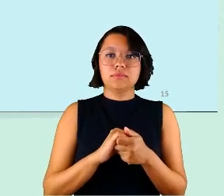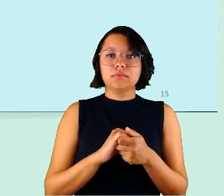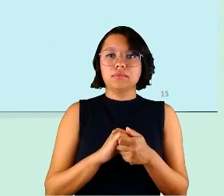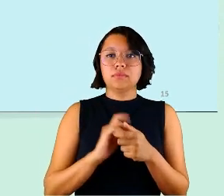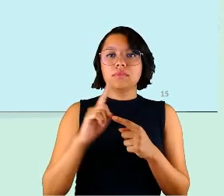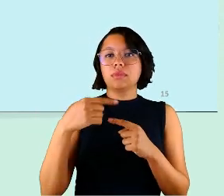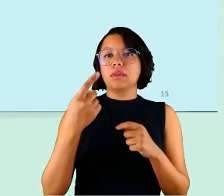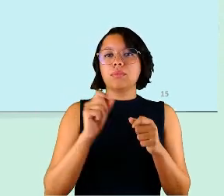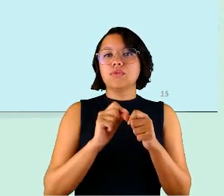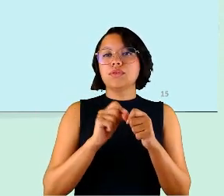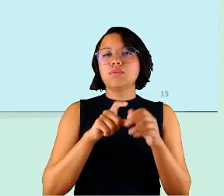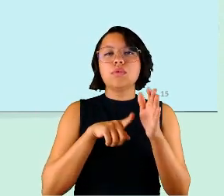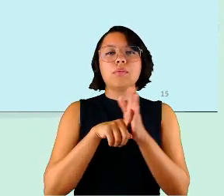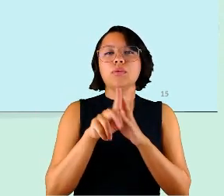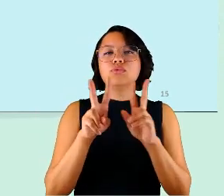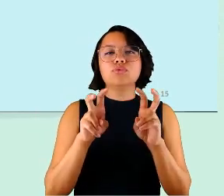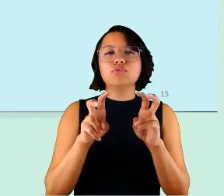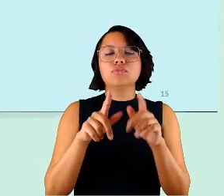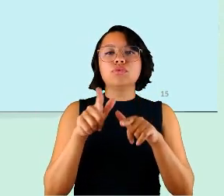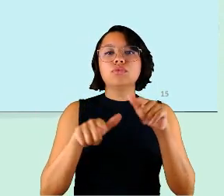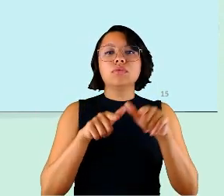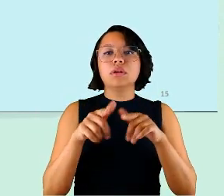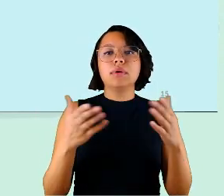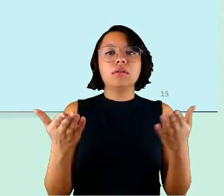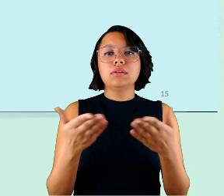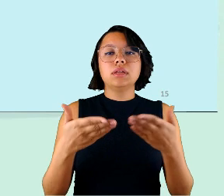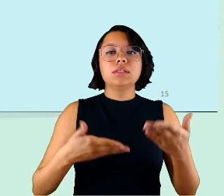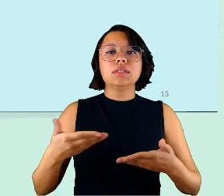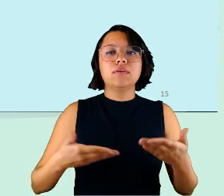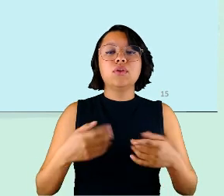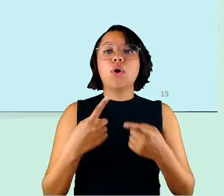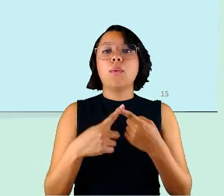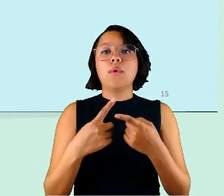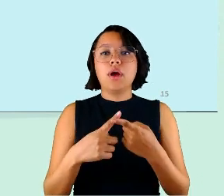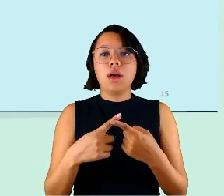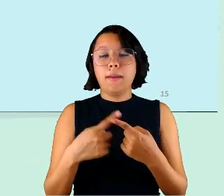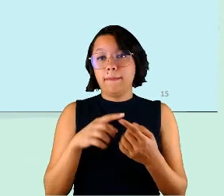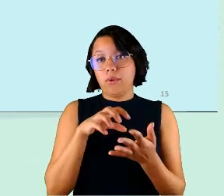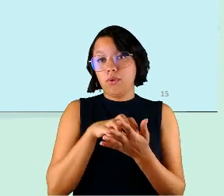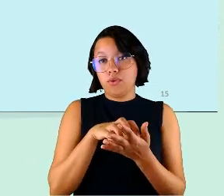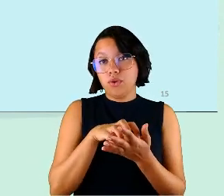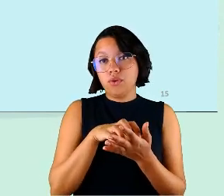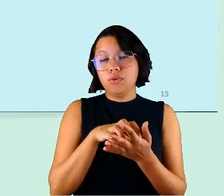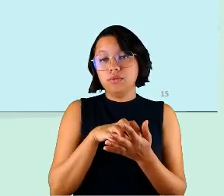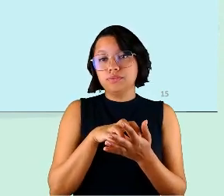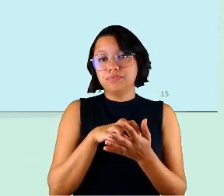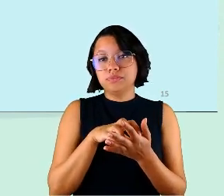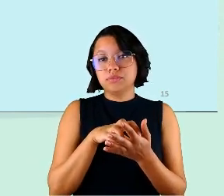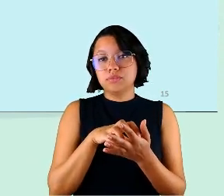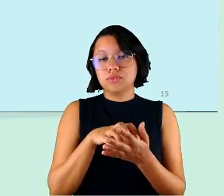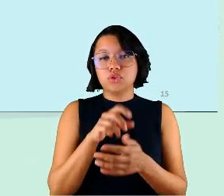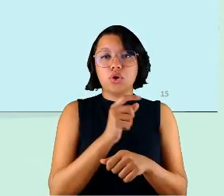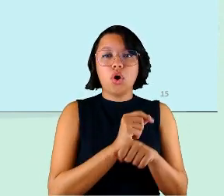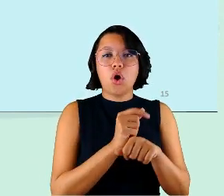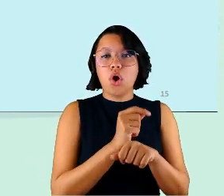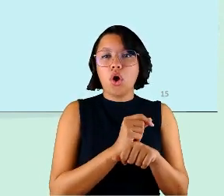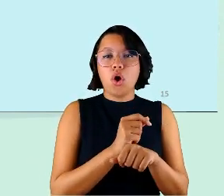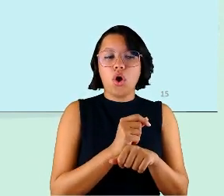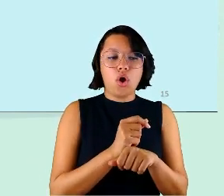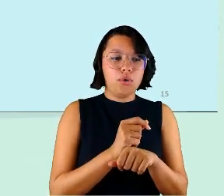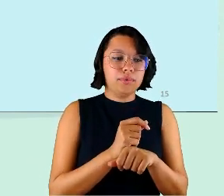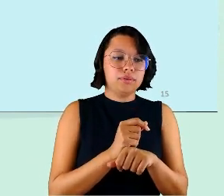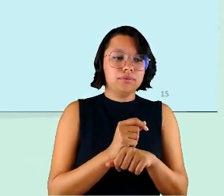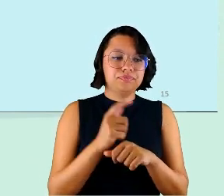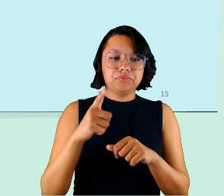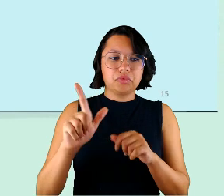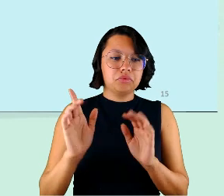depois fizemos uma pergunta sobre o trabalho desses servidores por quê? porque os órgãos de economia né o IPEA e os